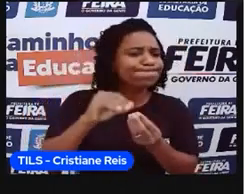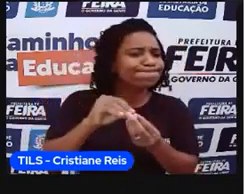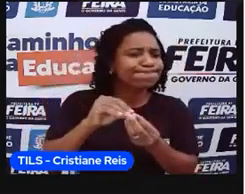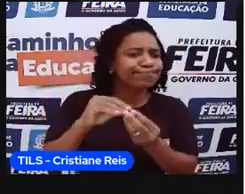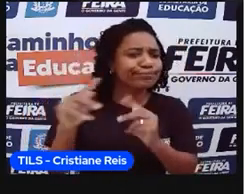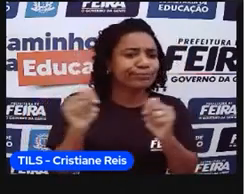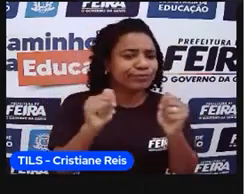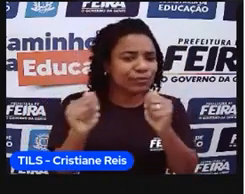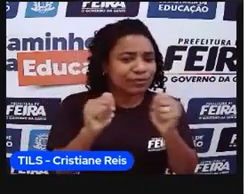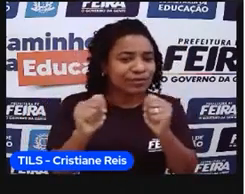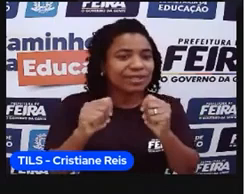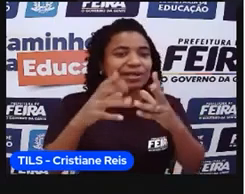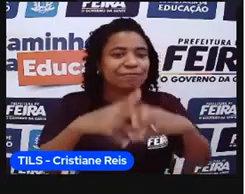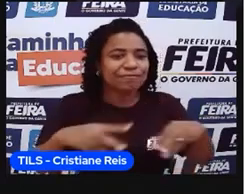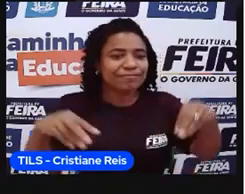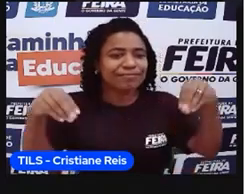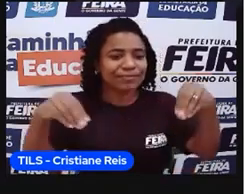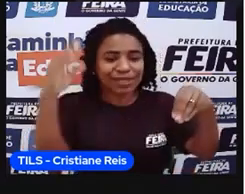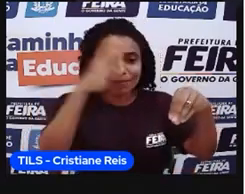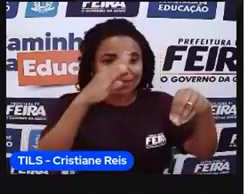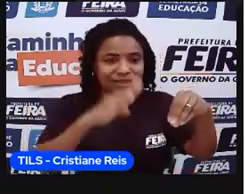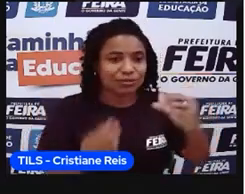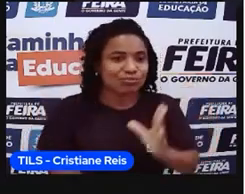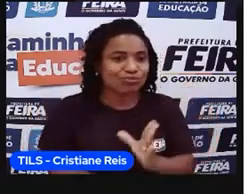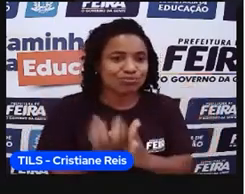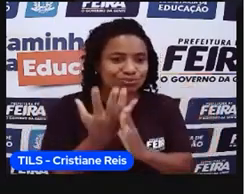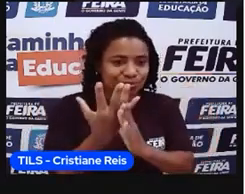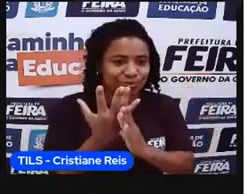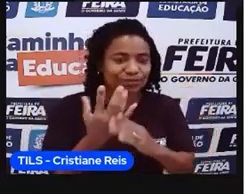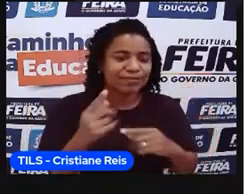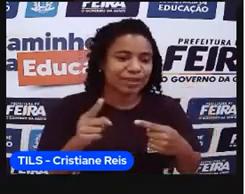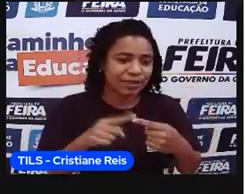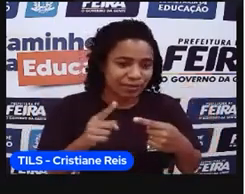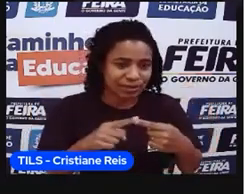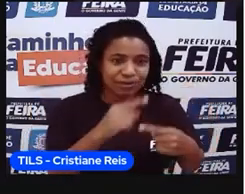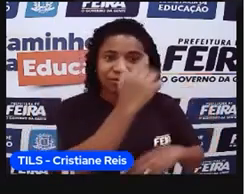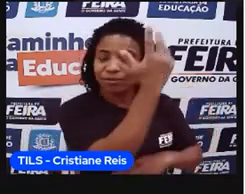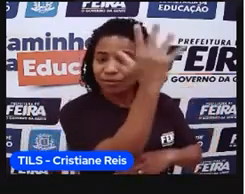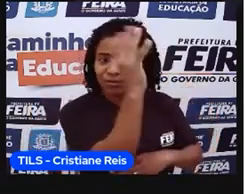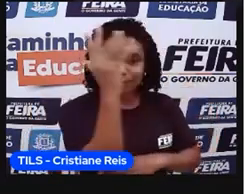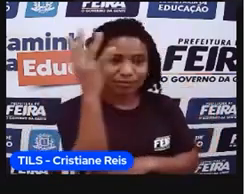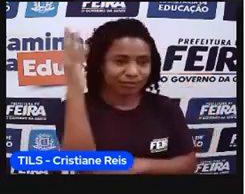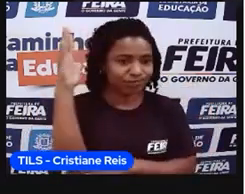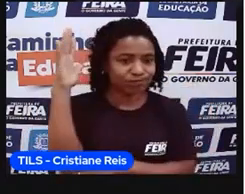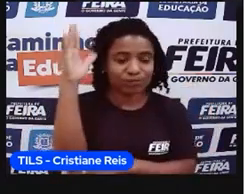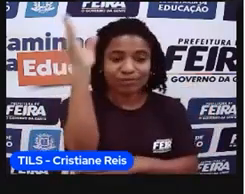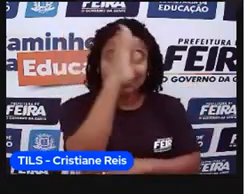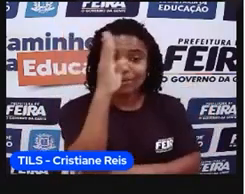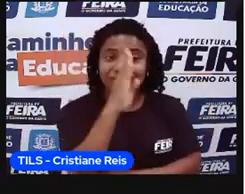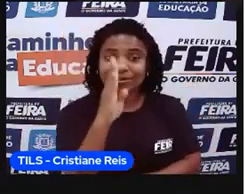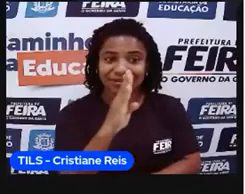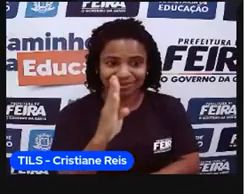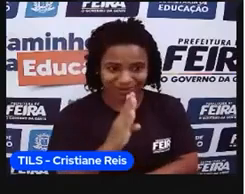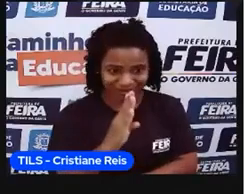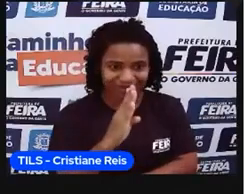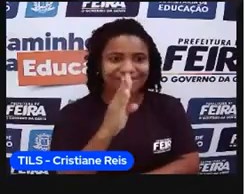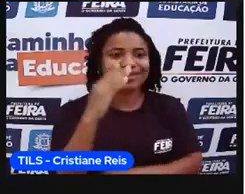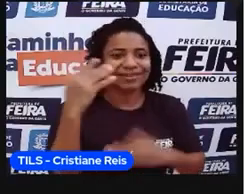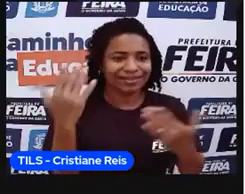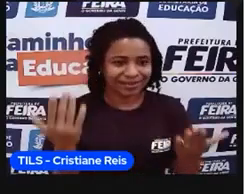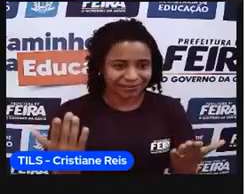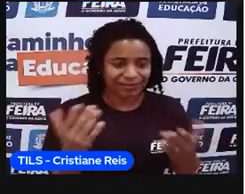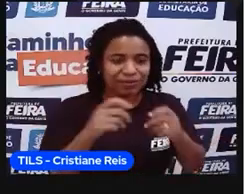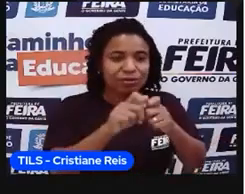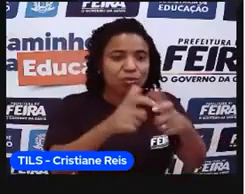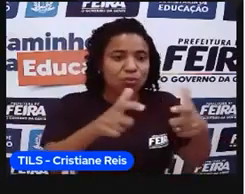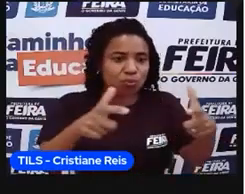do território brasileiro. Nós começamos falando sobre a cana, sobre o pau-brasil, que não foi considerado muito um ciclo de expansão